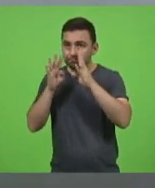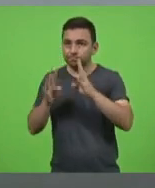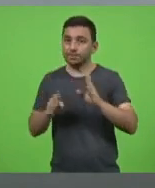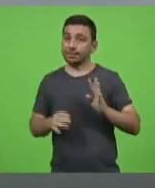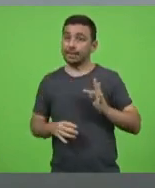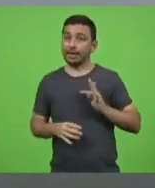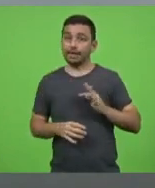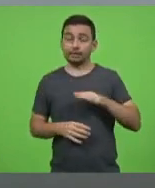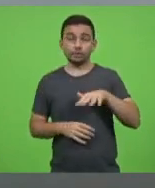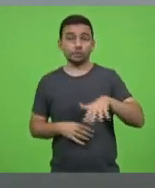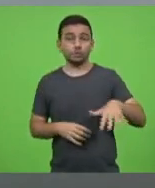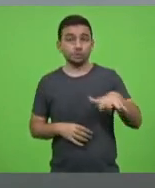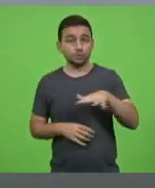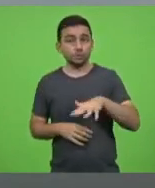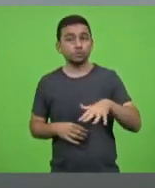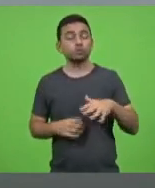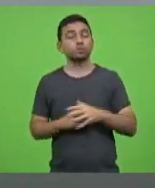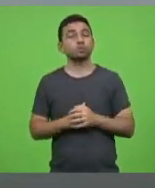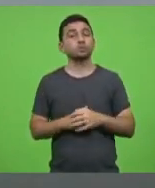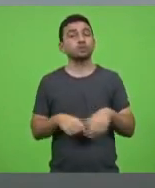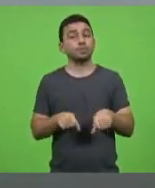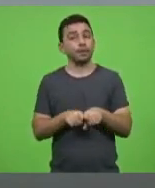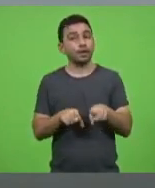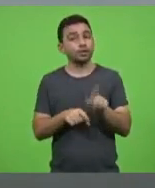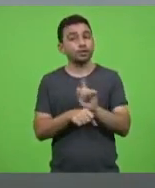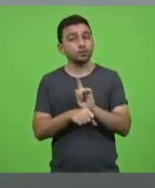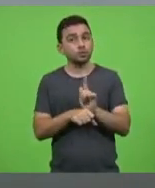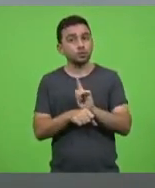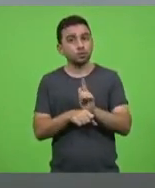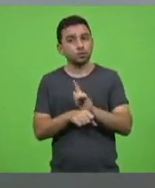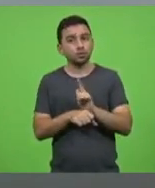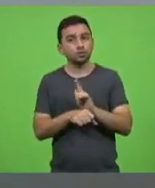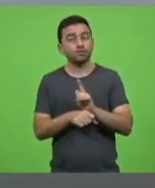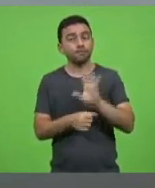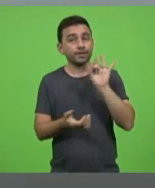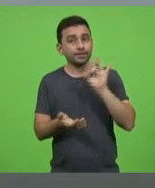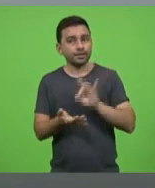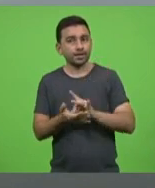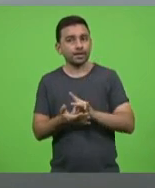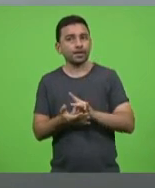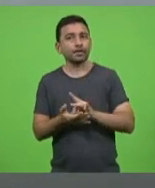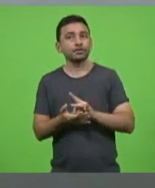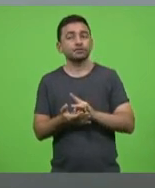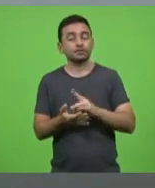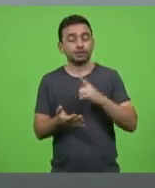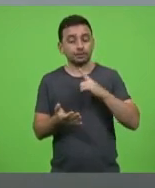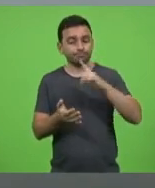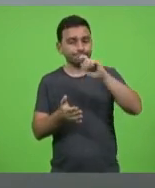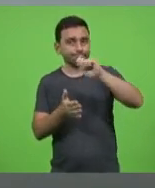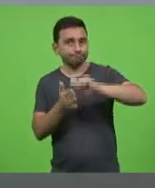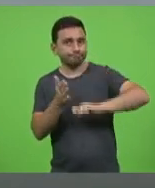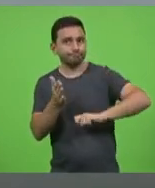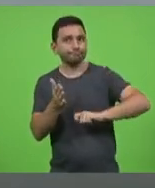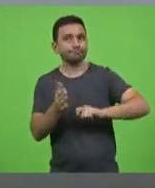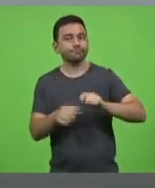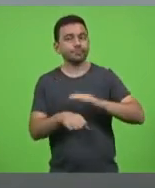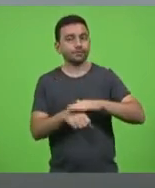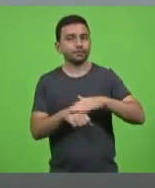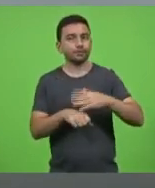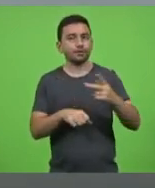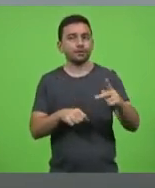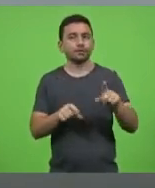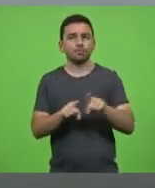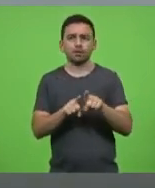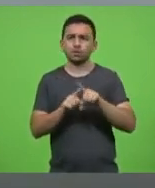o momento de ouvir também os gestores que na realidade tem o peso da caneta de todos os níveis para que a gente